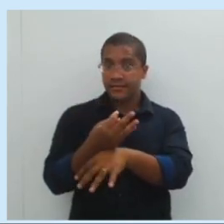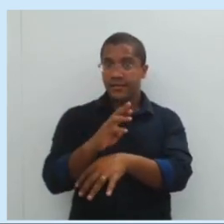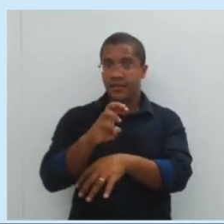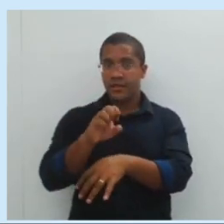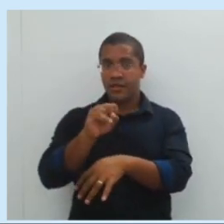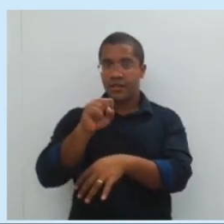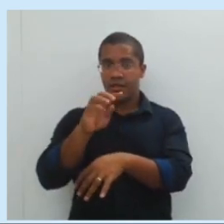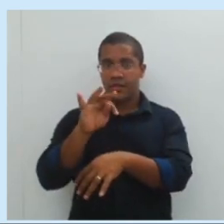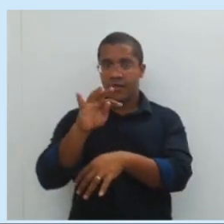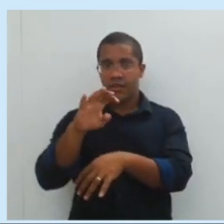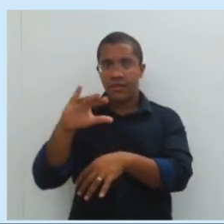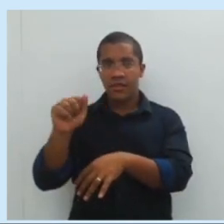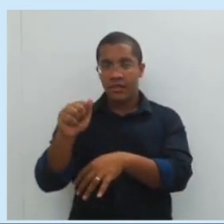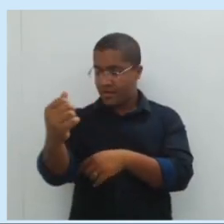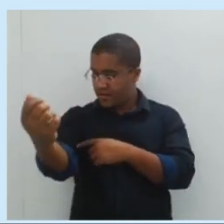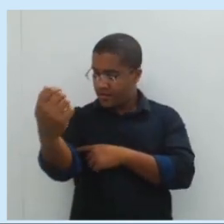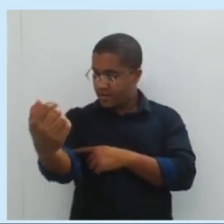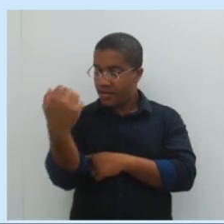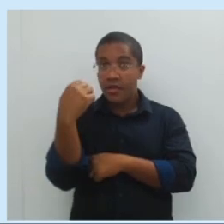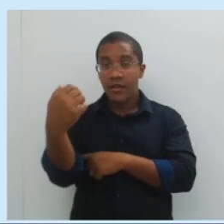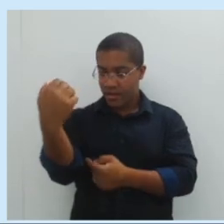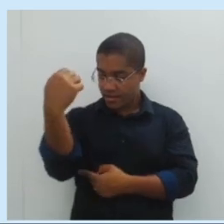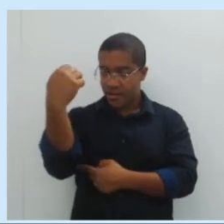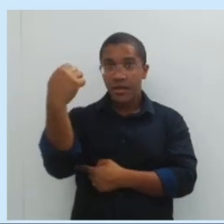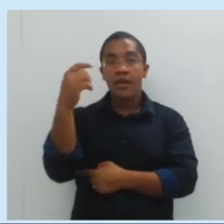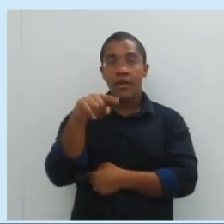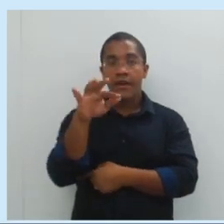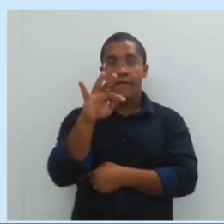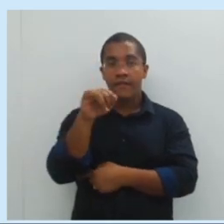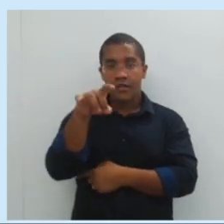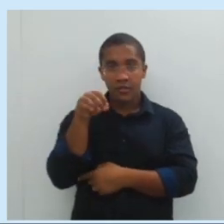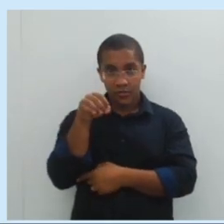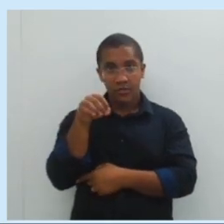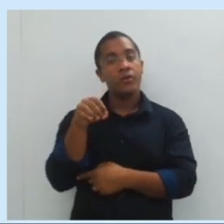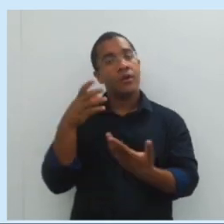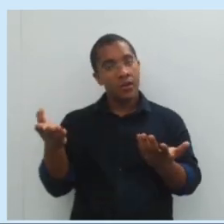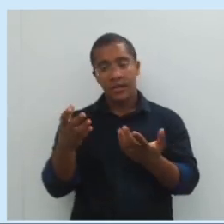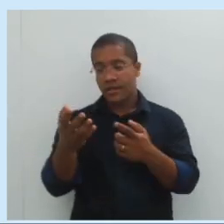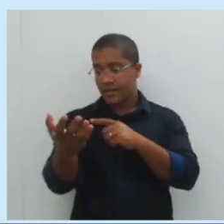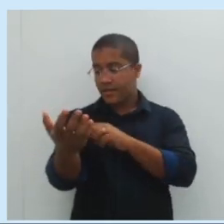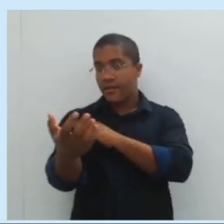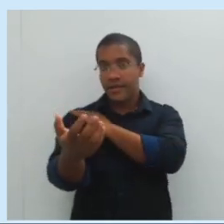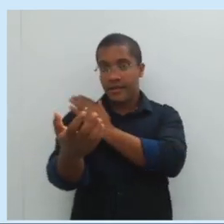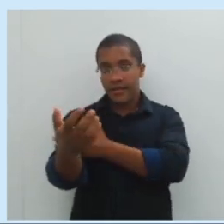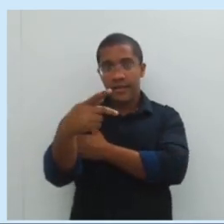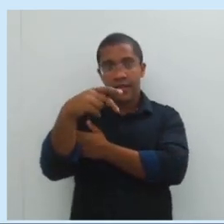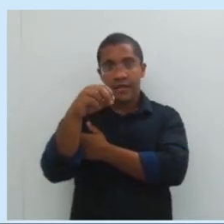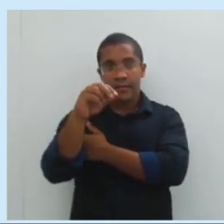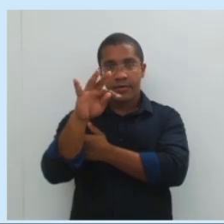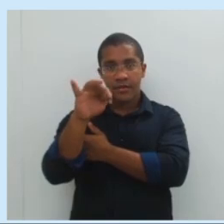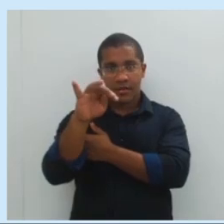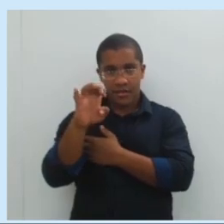Articulação, ponto fixo. Aqui eu tenho a força potente e a força de